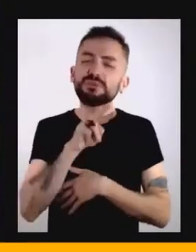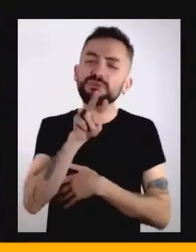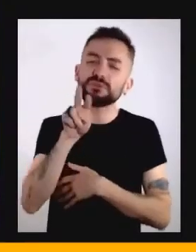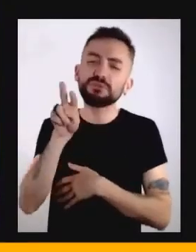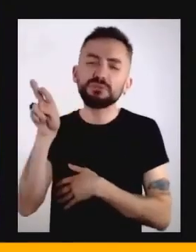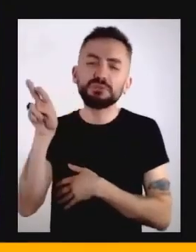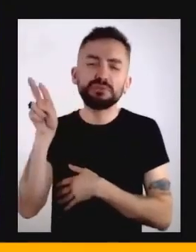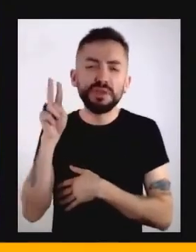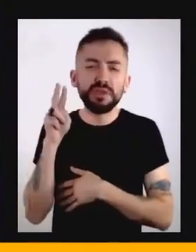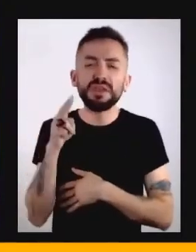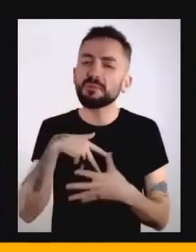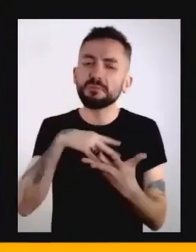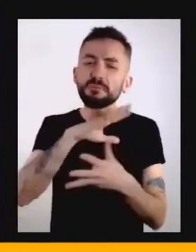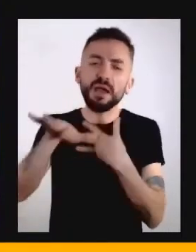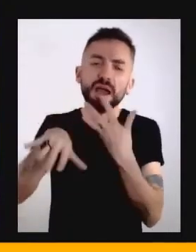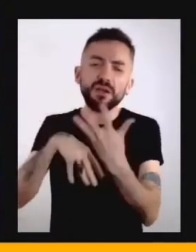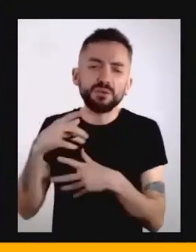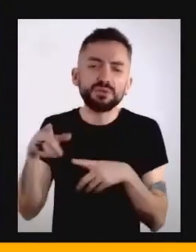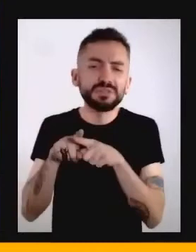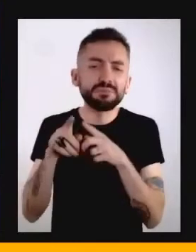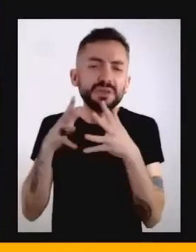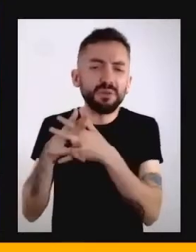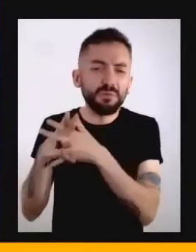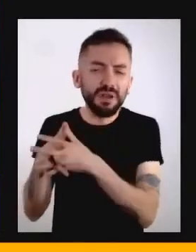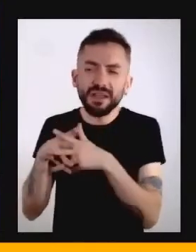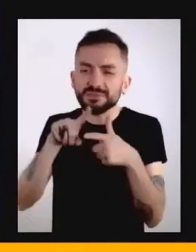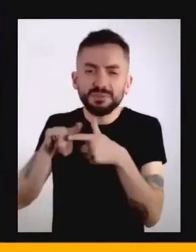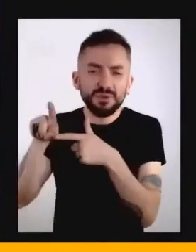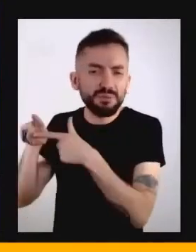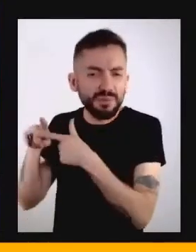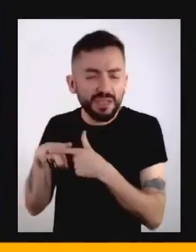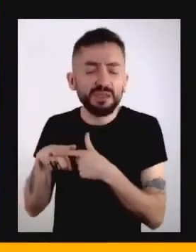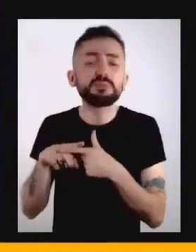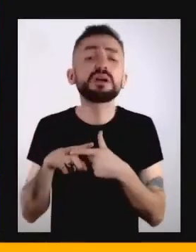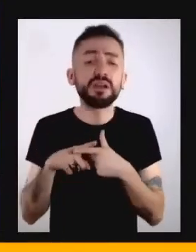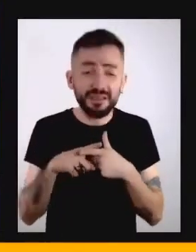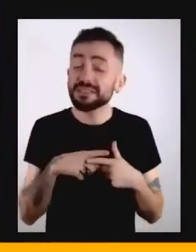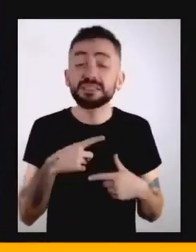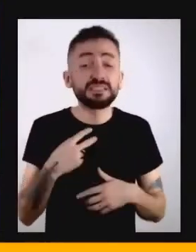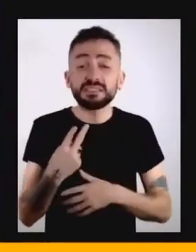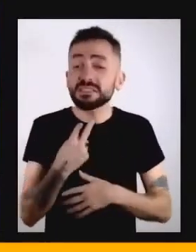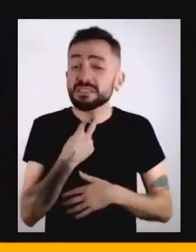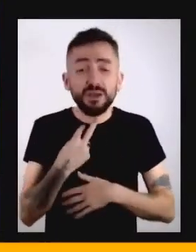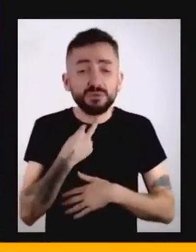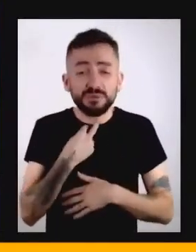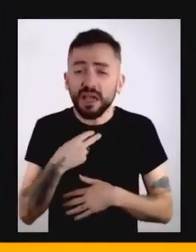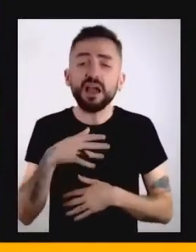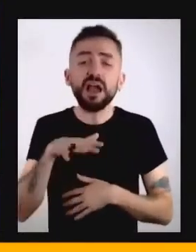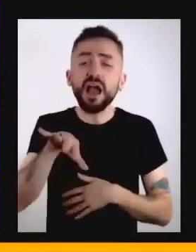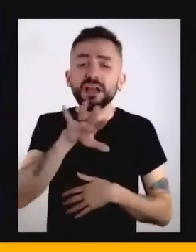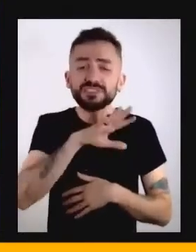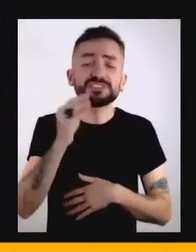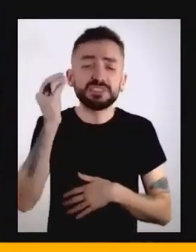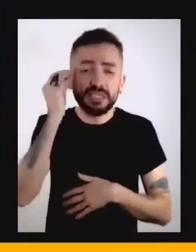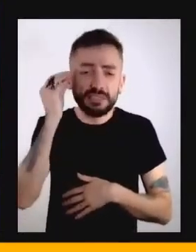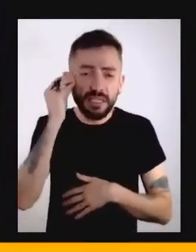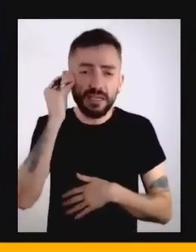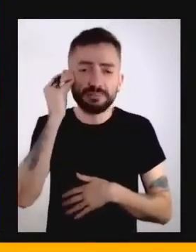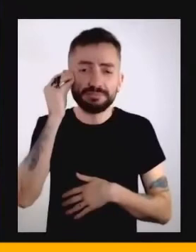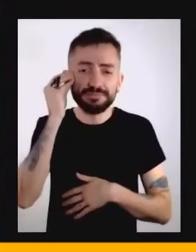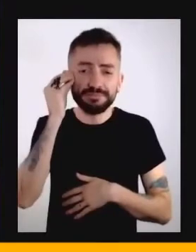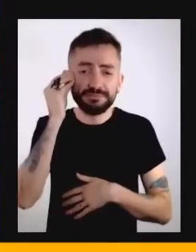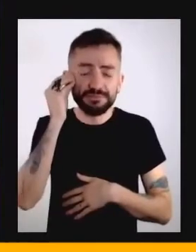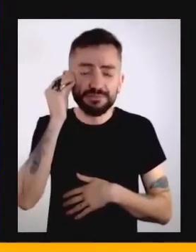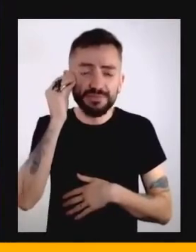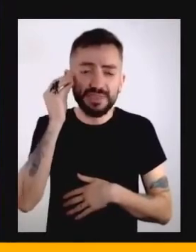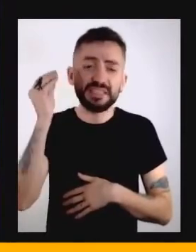o caos e a complexidade dos problemas de hoje, é muito difícil a gente trazer esse, transferir